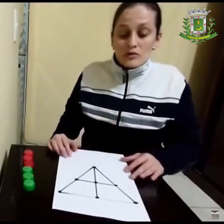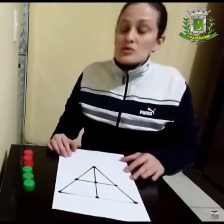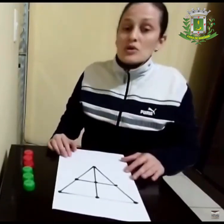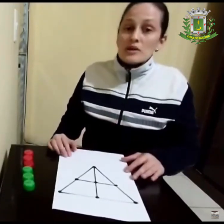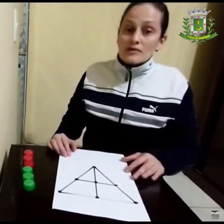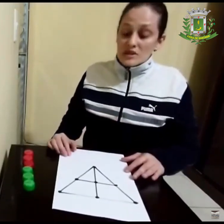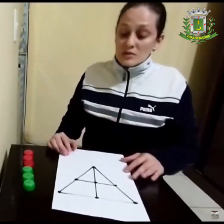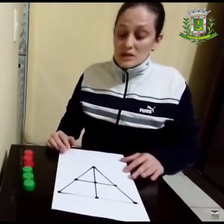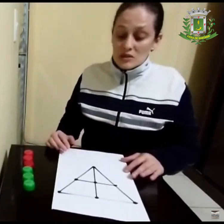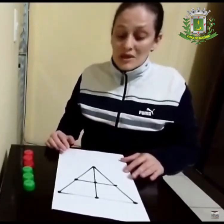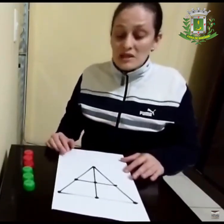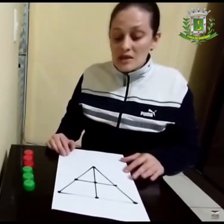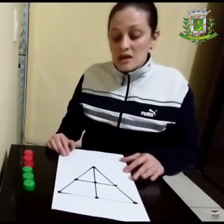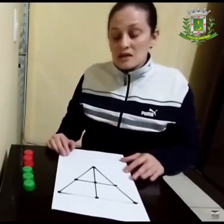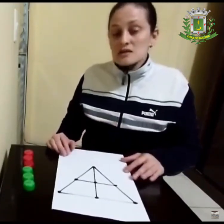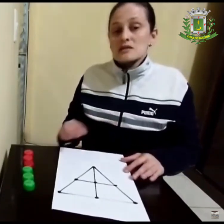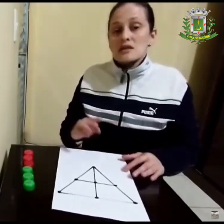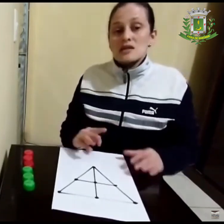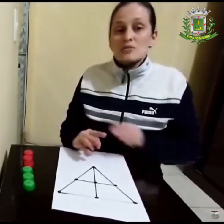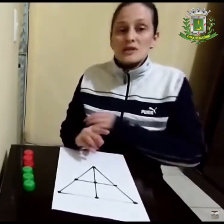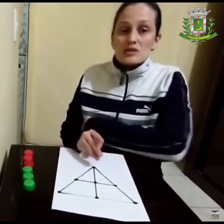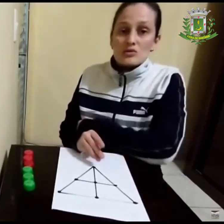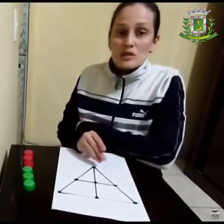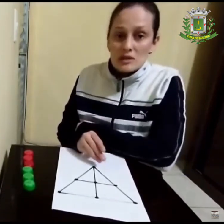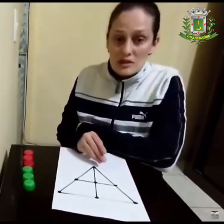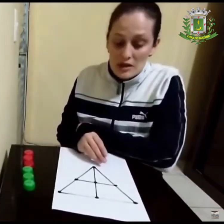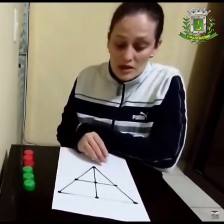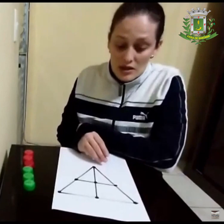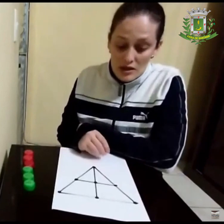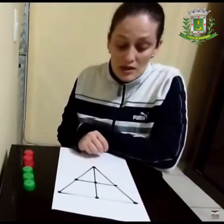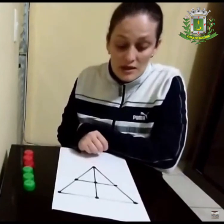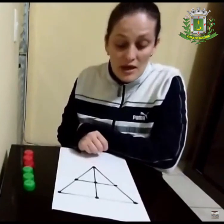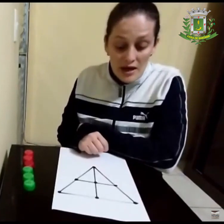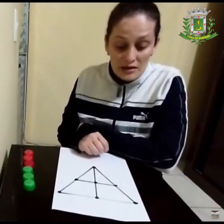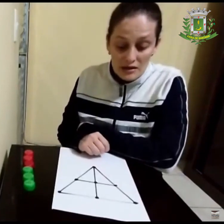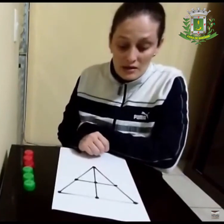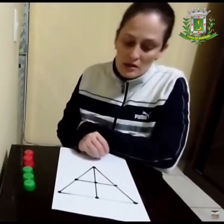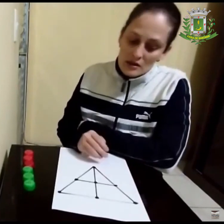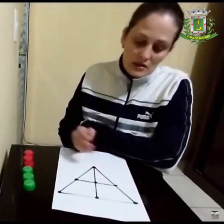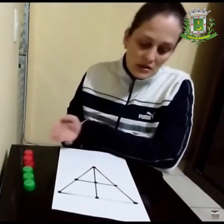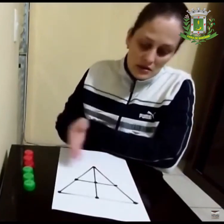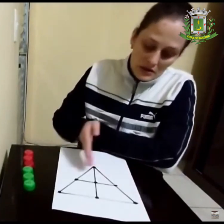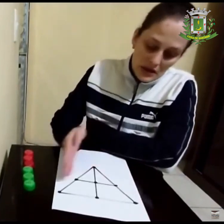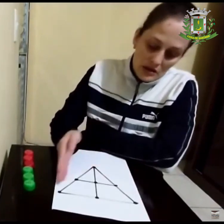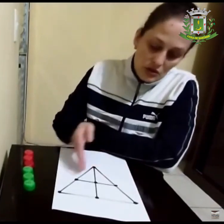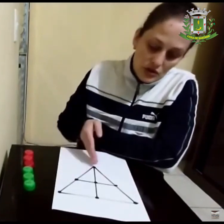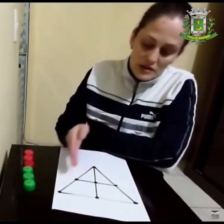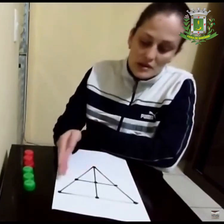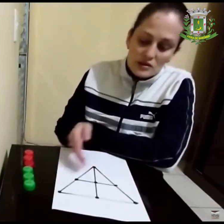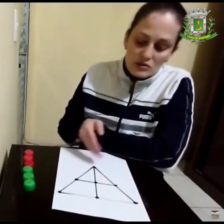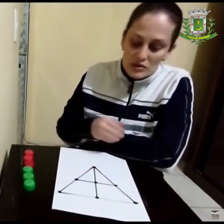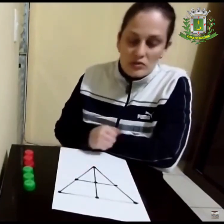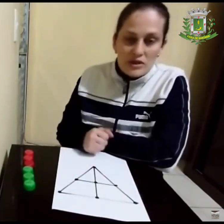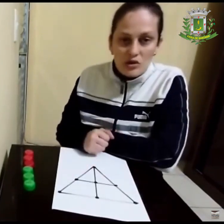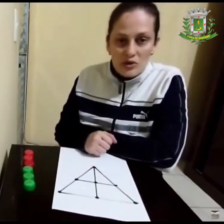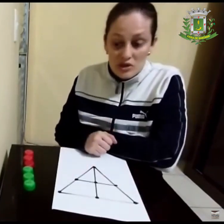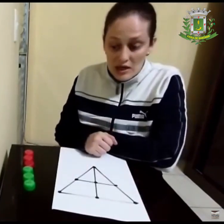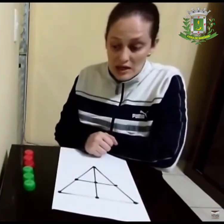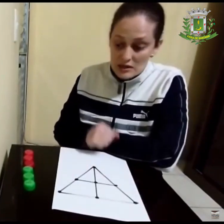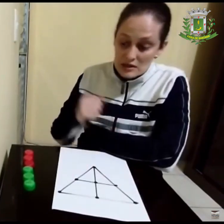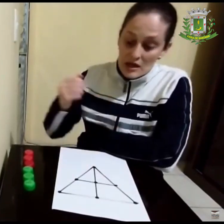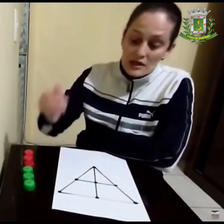Como que o jogo funciona? Vocês precisam alinhar três peças suas em linha reta, tá? Utilizando